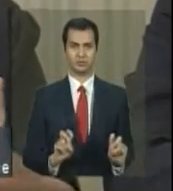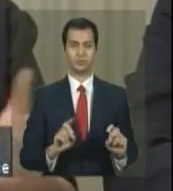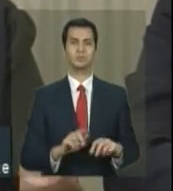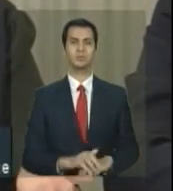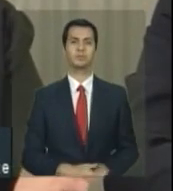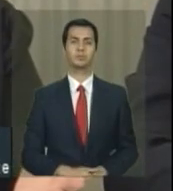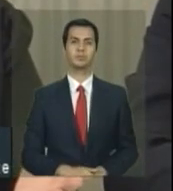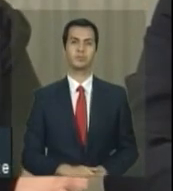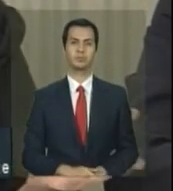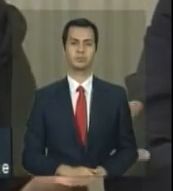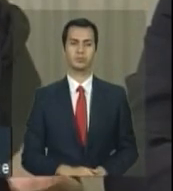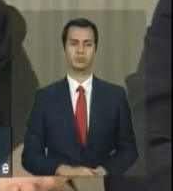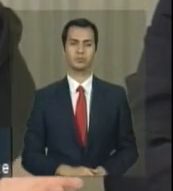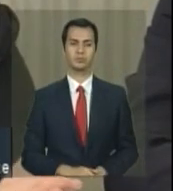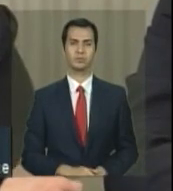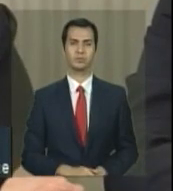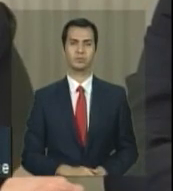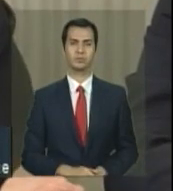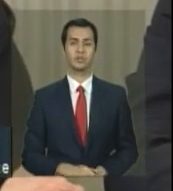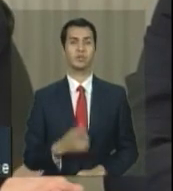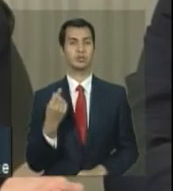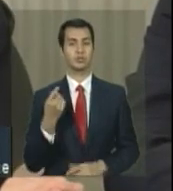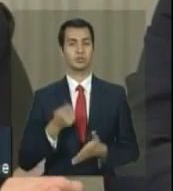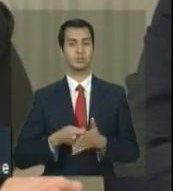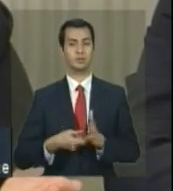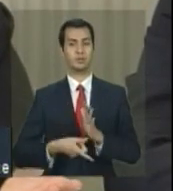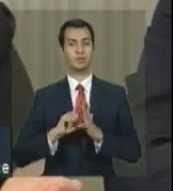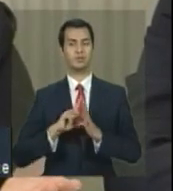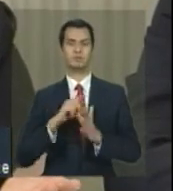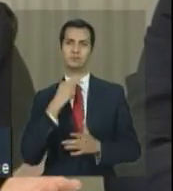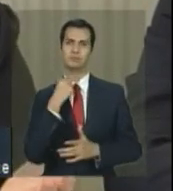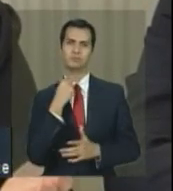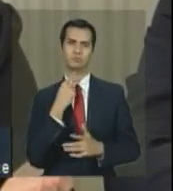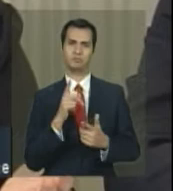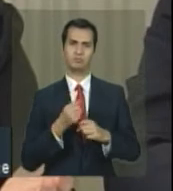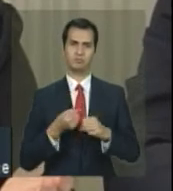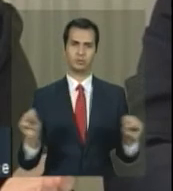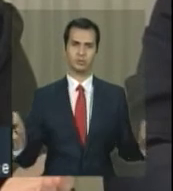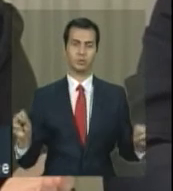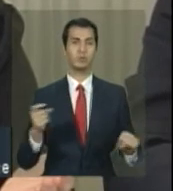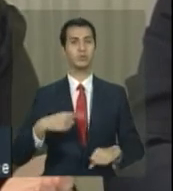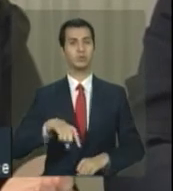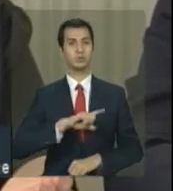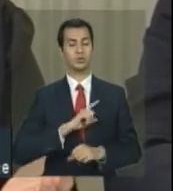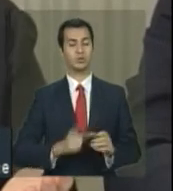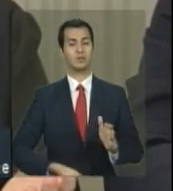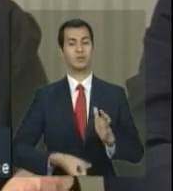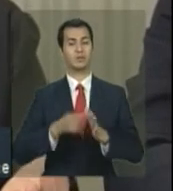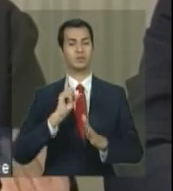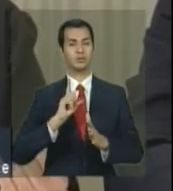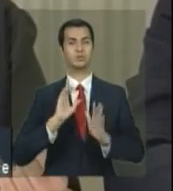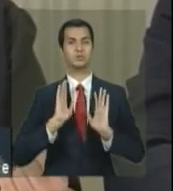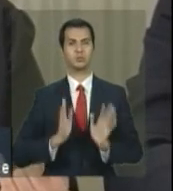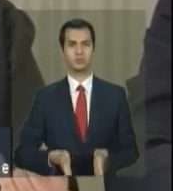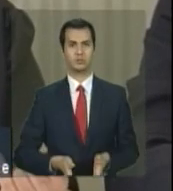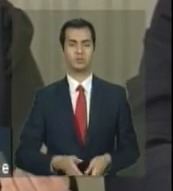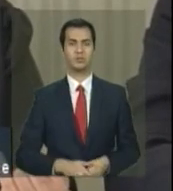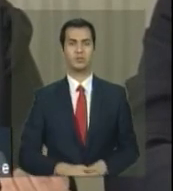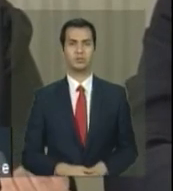projetos, a gente nem teria como gastar antes, porque os projetos de lei foram aprovados agora, então, nós, na verdade, nos antecipamos, e isso foi uma